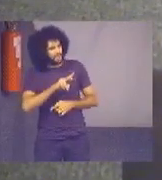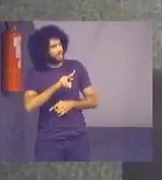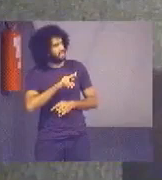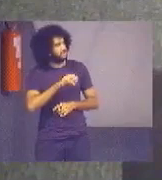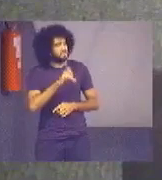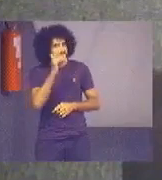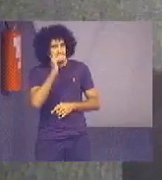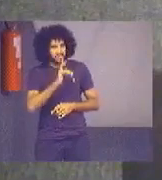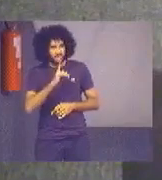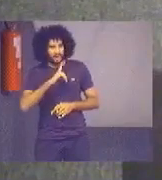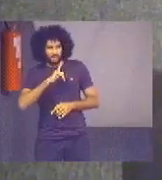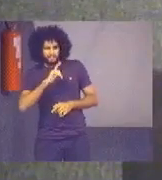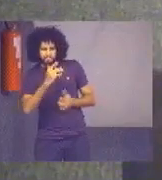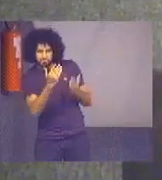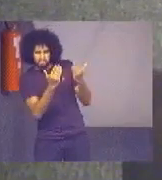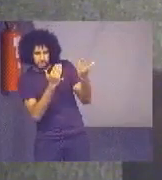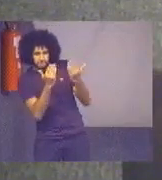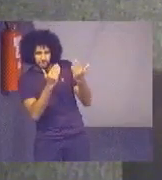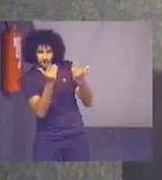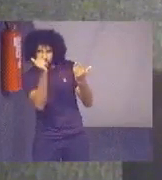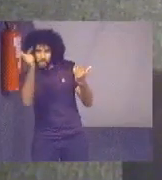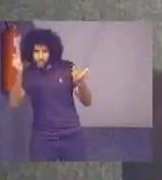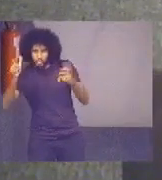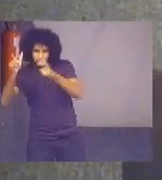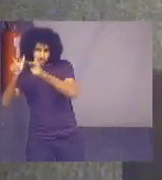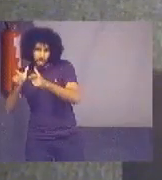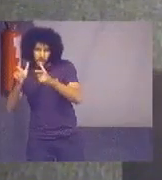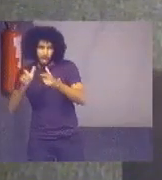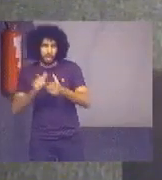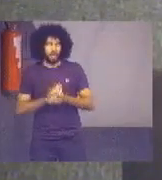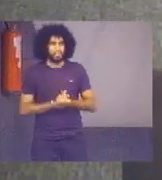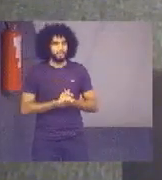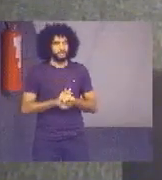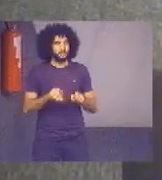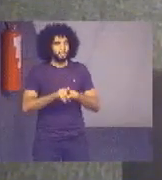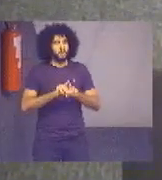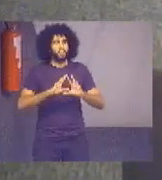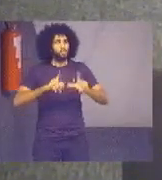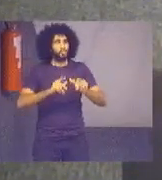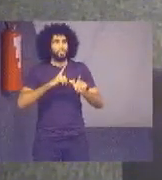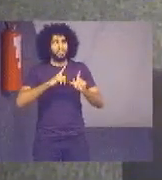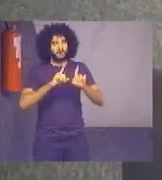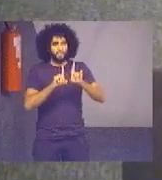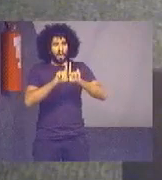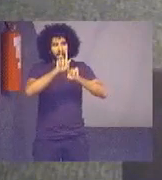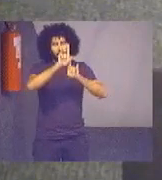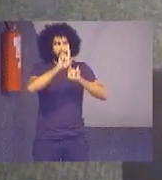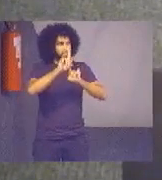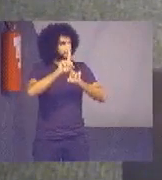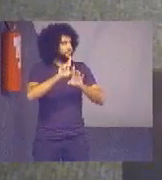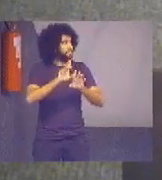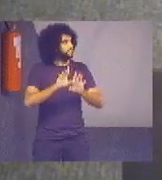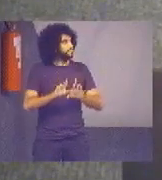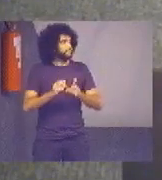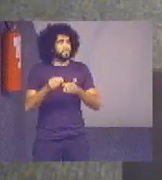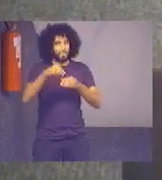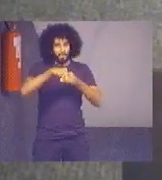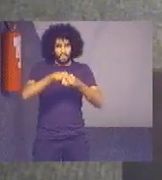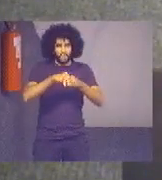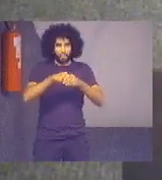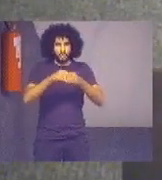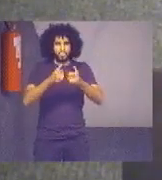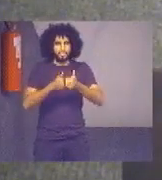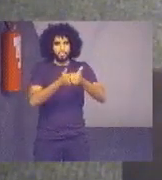inclusive, se olhar comparativamente aos demais, em todos os indicadores. Então, dentro do meu segmento de justiça, eu estou aonde?